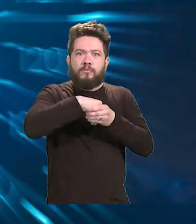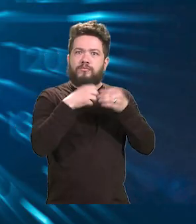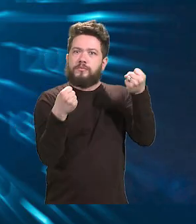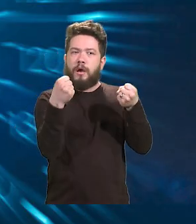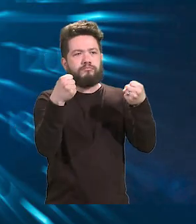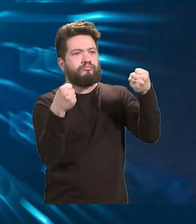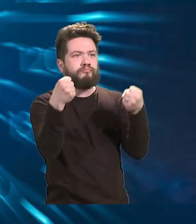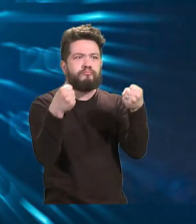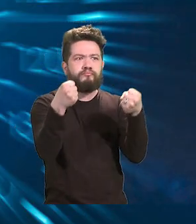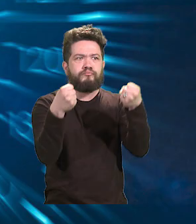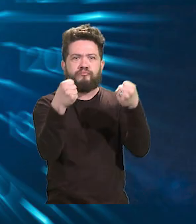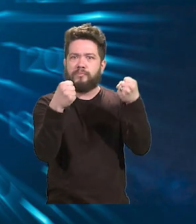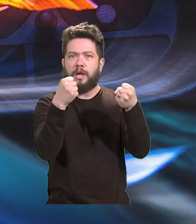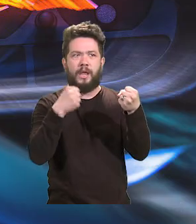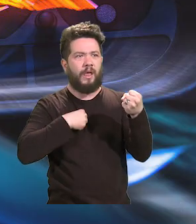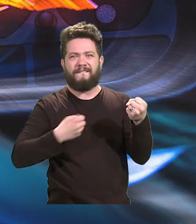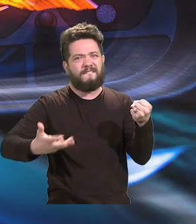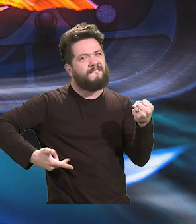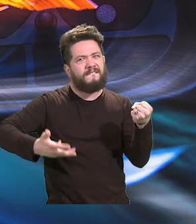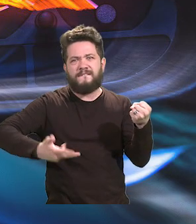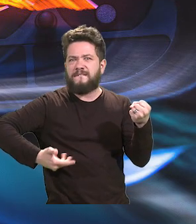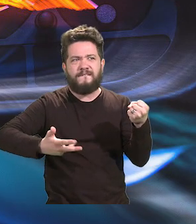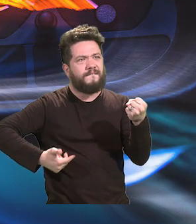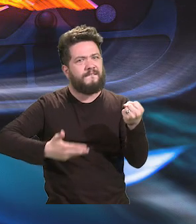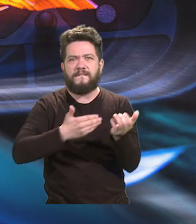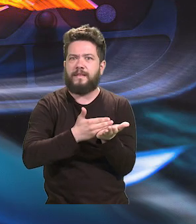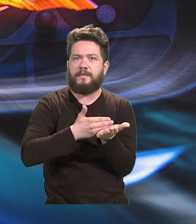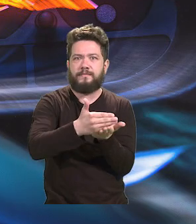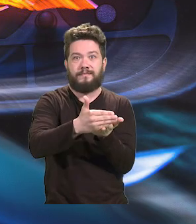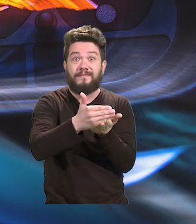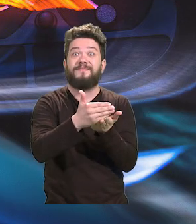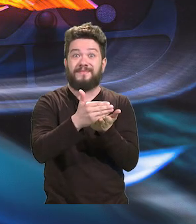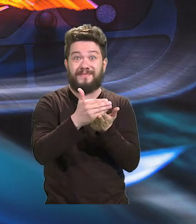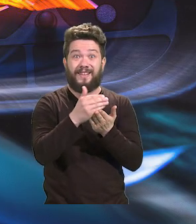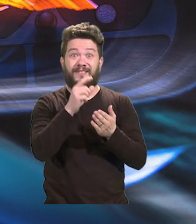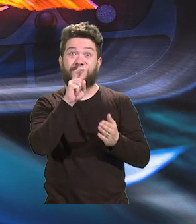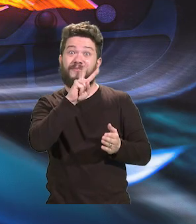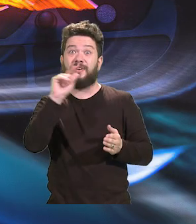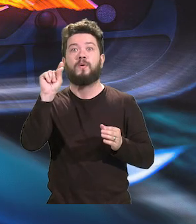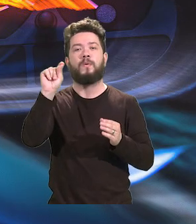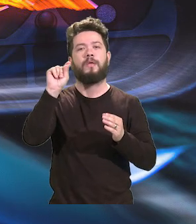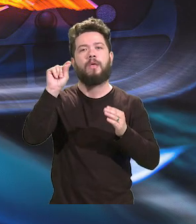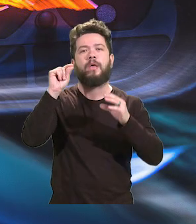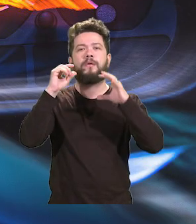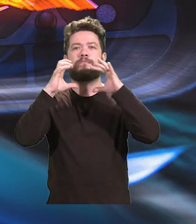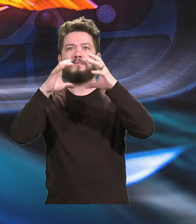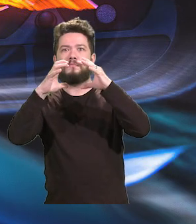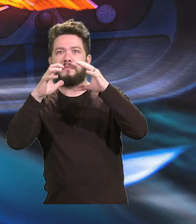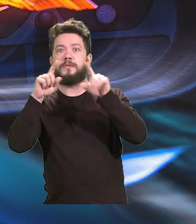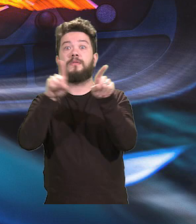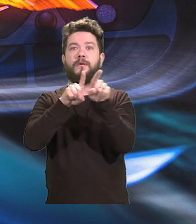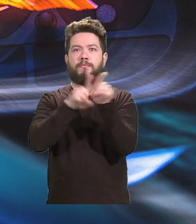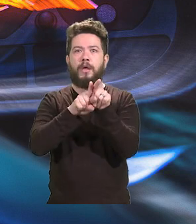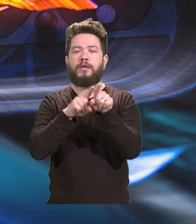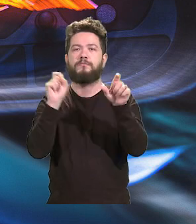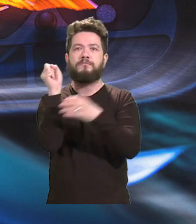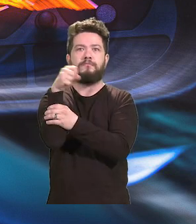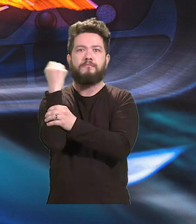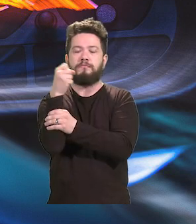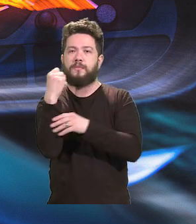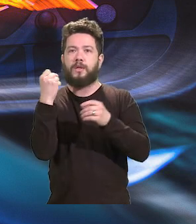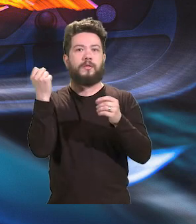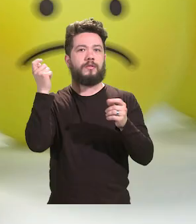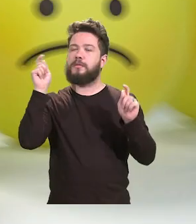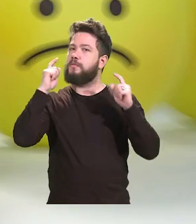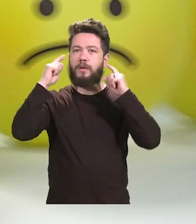que você ande com mais velocidade. Depois, os sintomas avançam para a diminuição da coordenação motora, piora